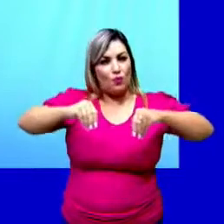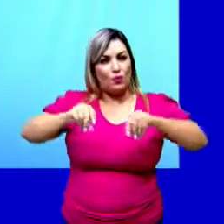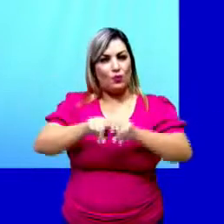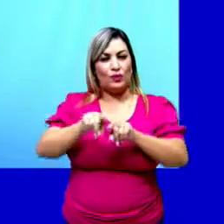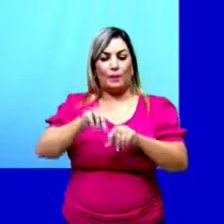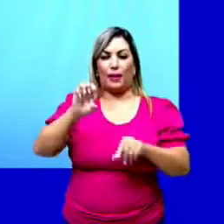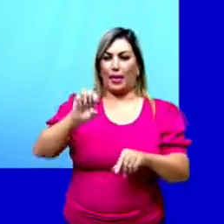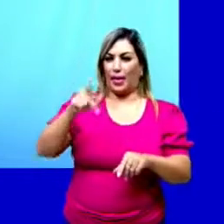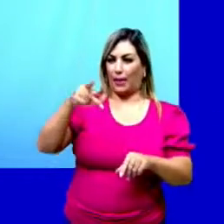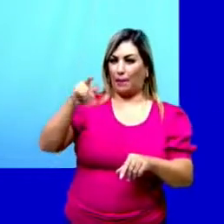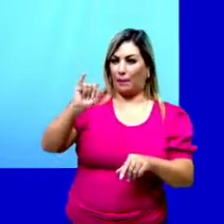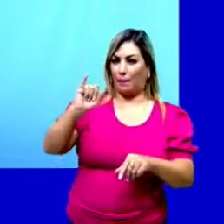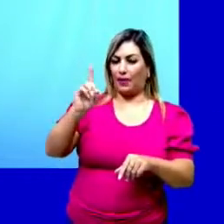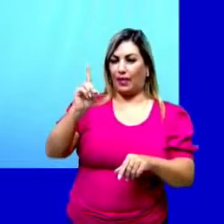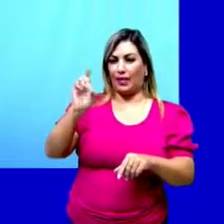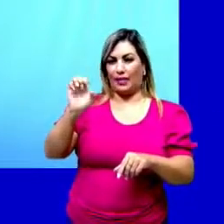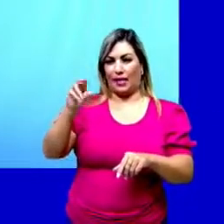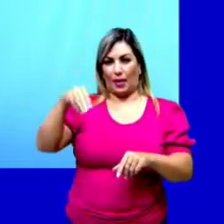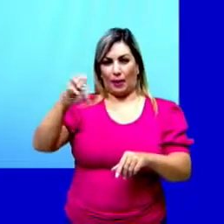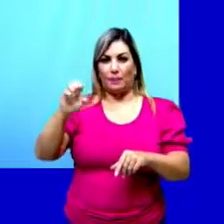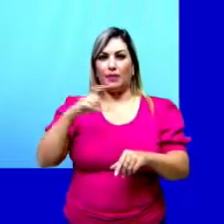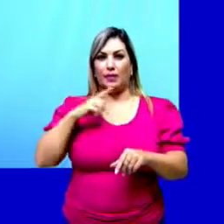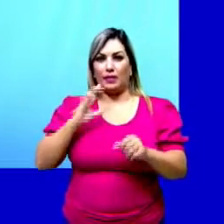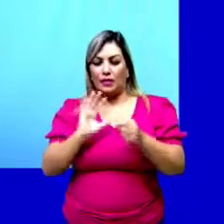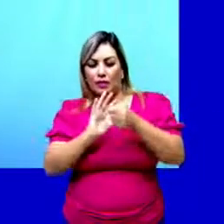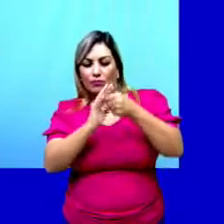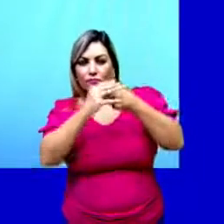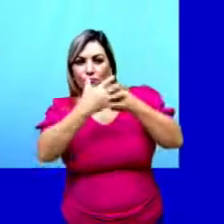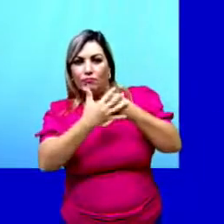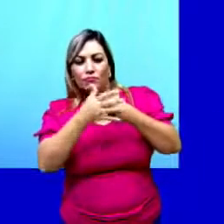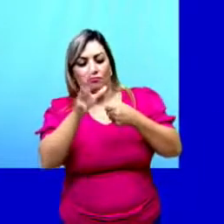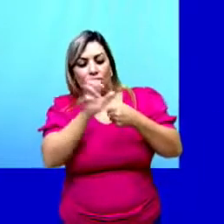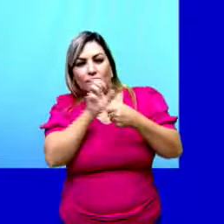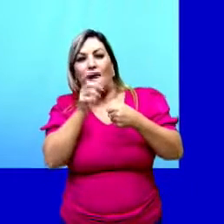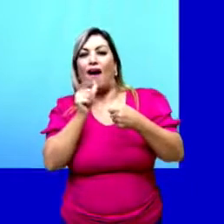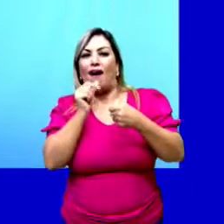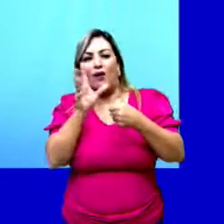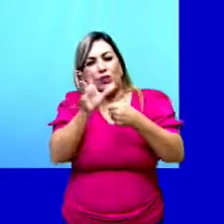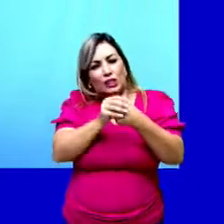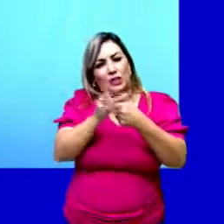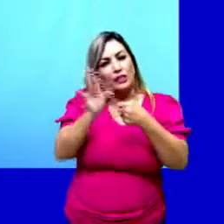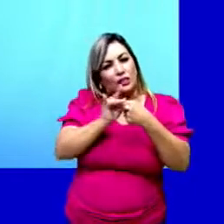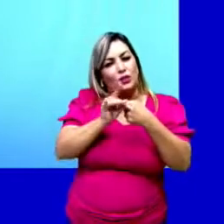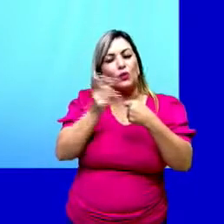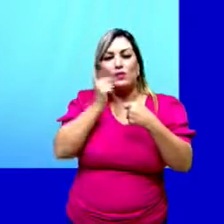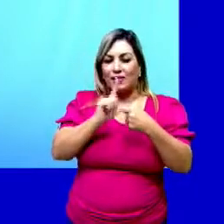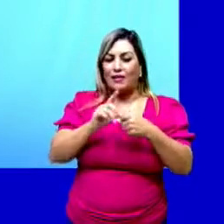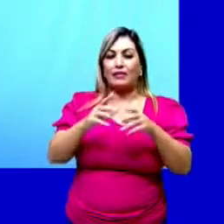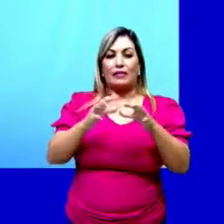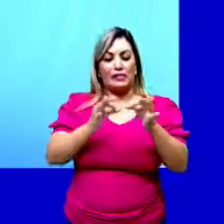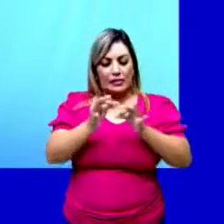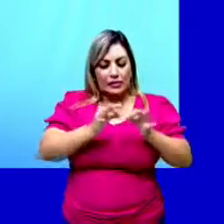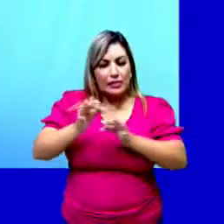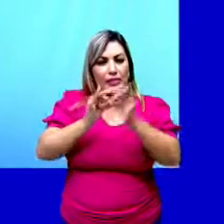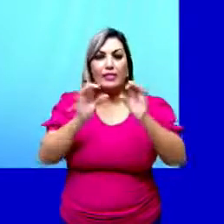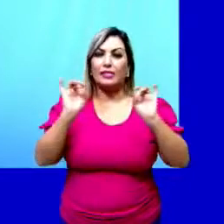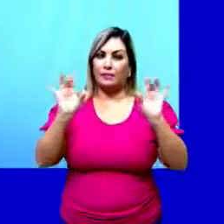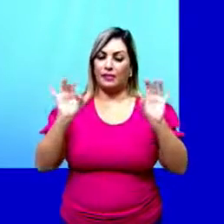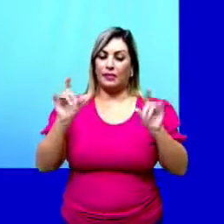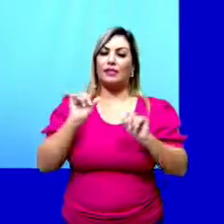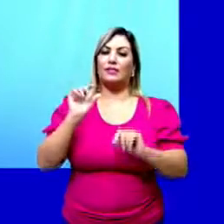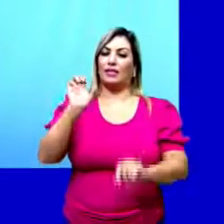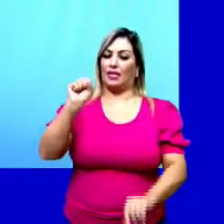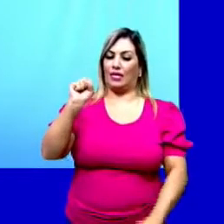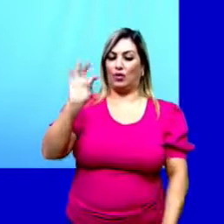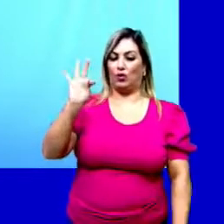Epiderme, com revestimento para impedir a desidratação. Células especiais, chamadas de estômatos,